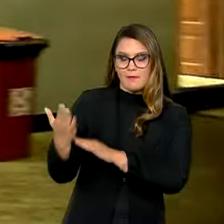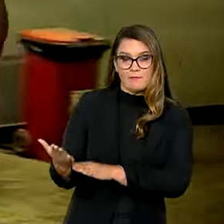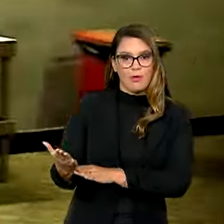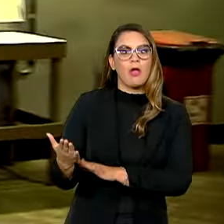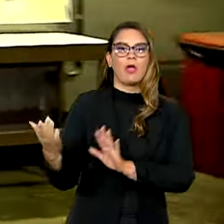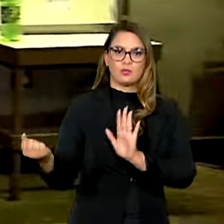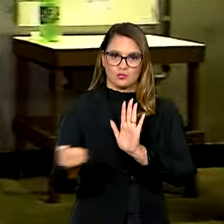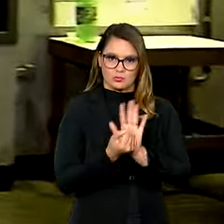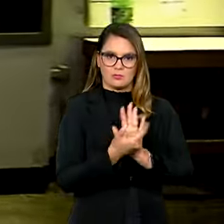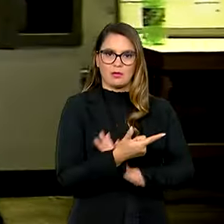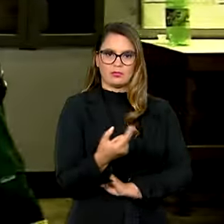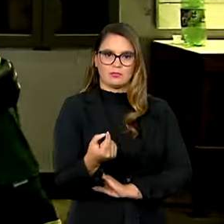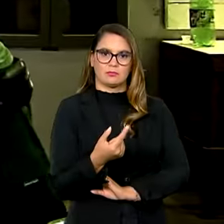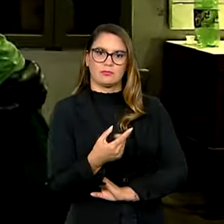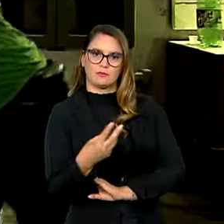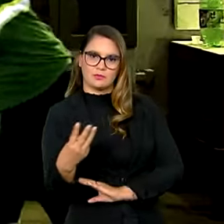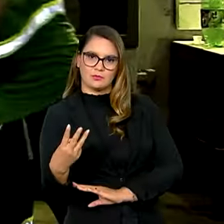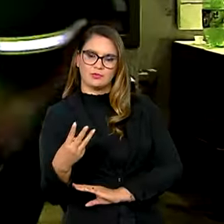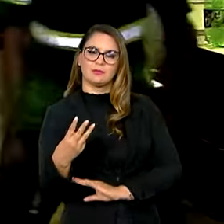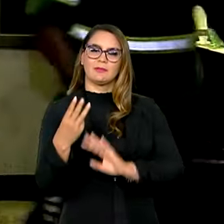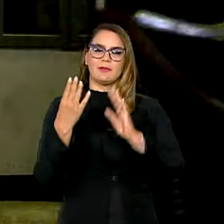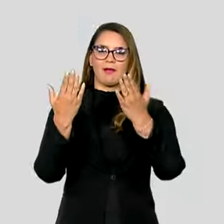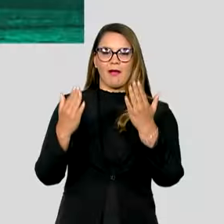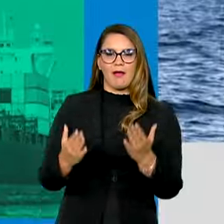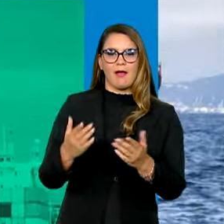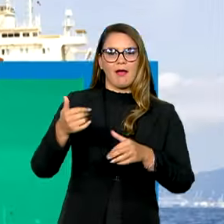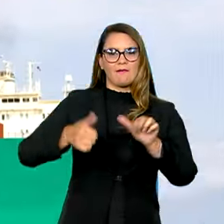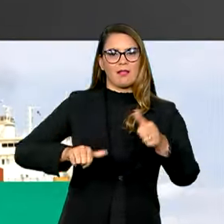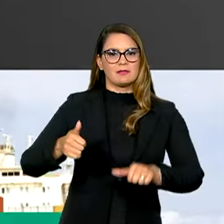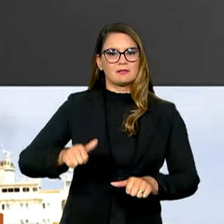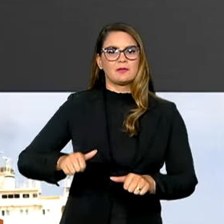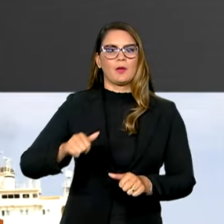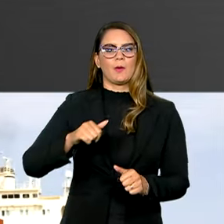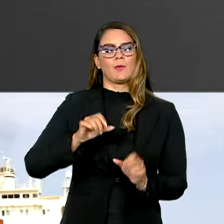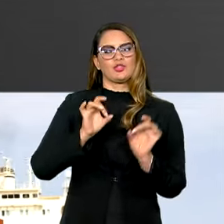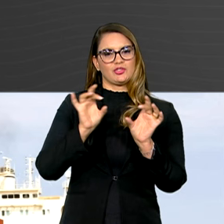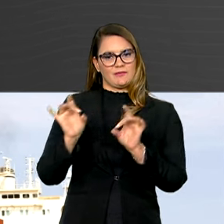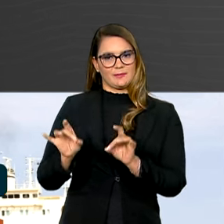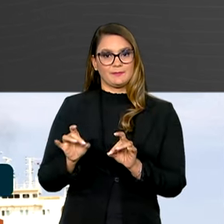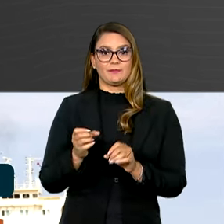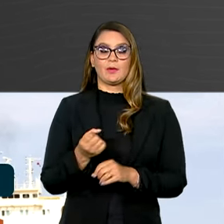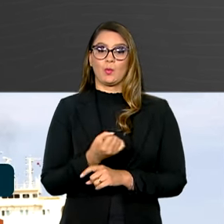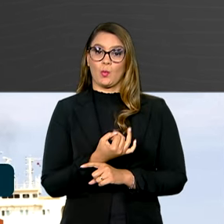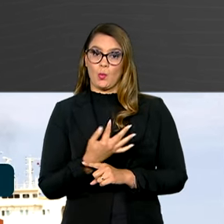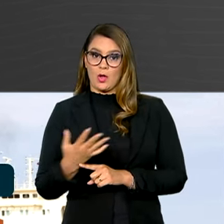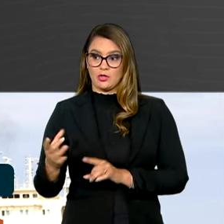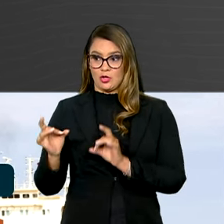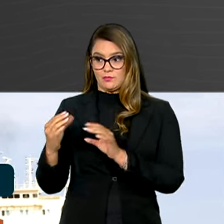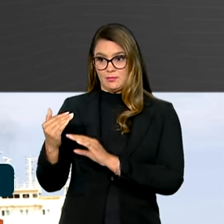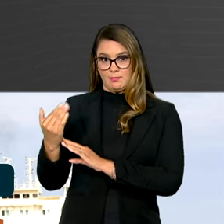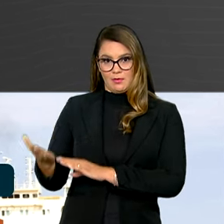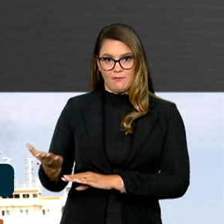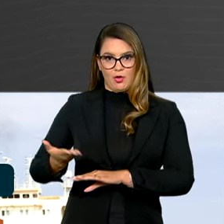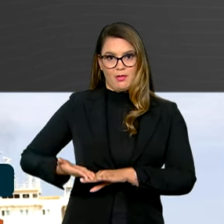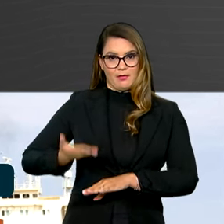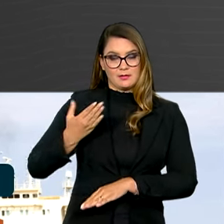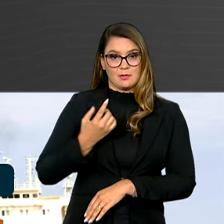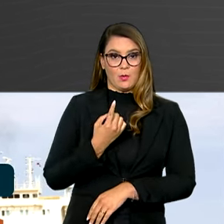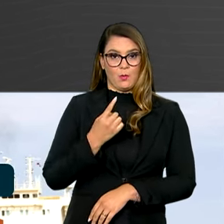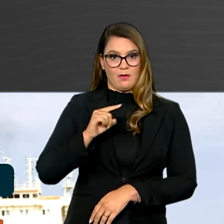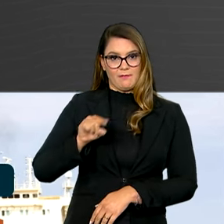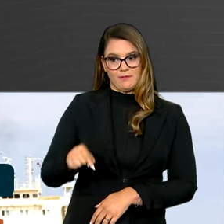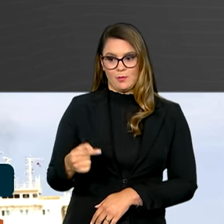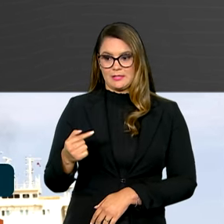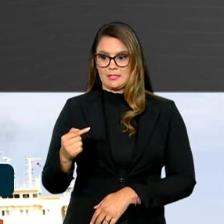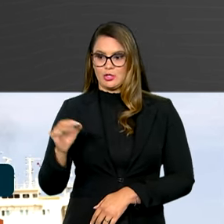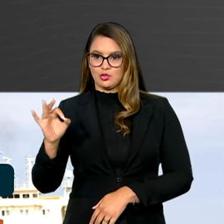destaques do ano de 2023 da balança comercial. Em volume total de exportações, o Brasil cresceu 1,7%